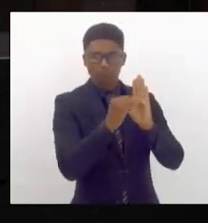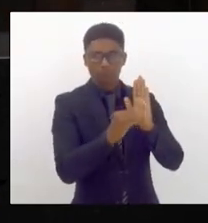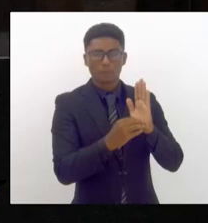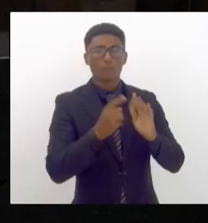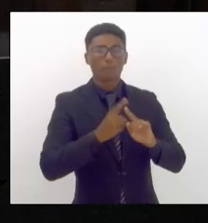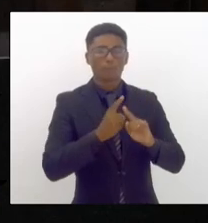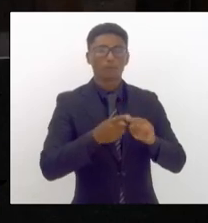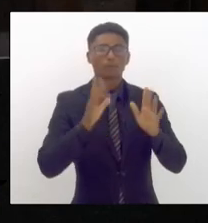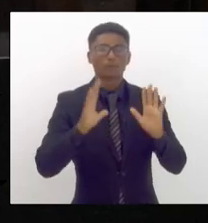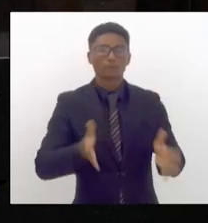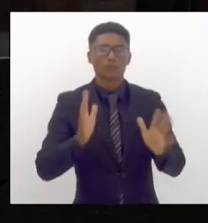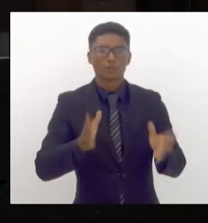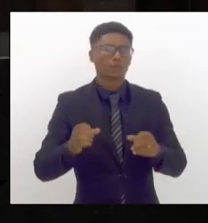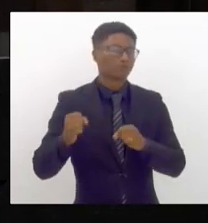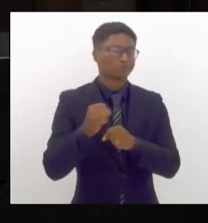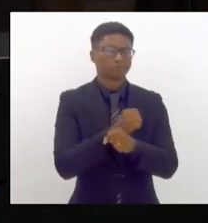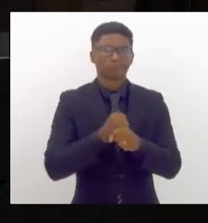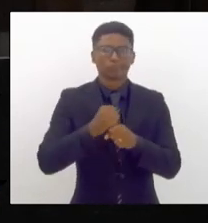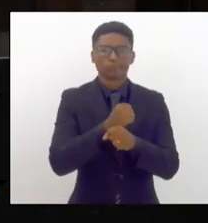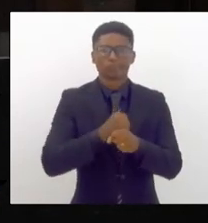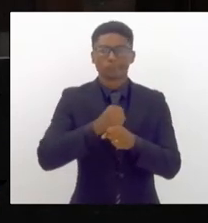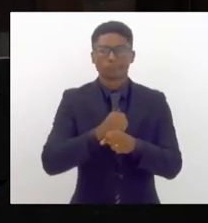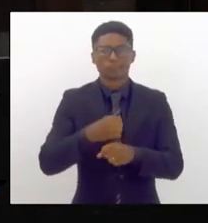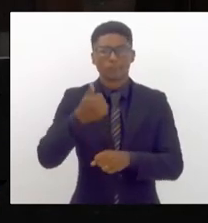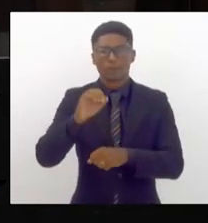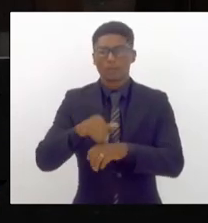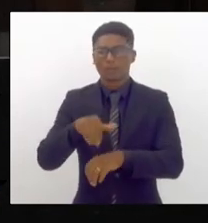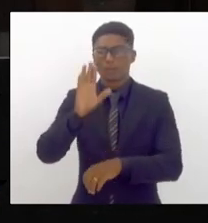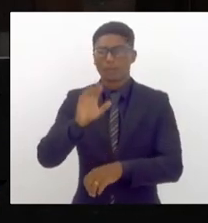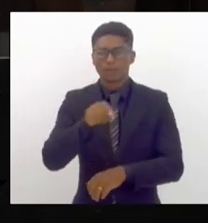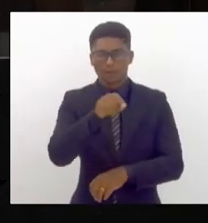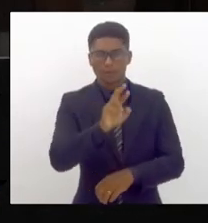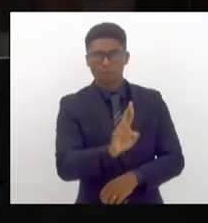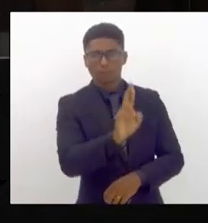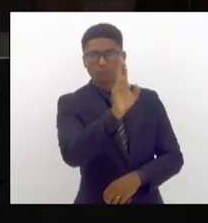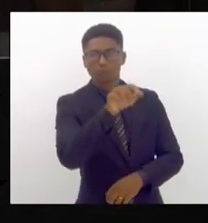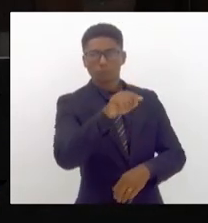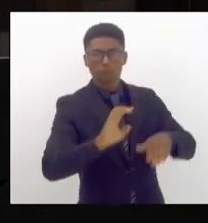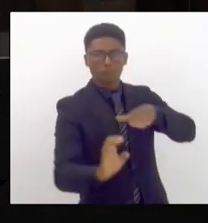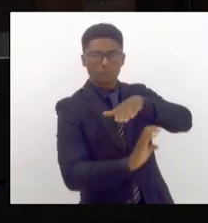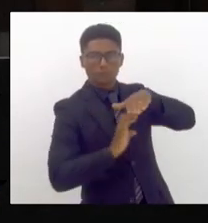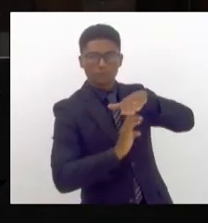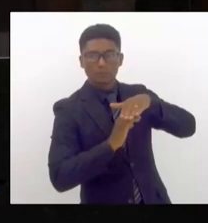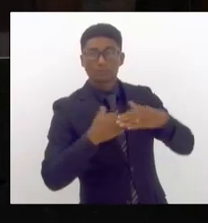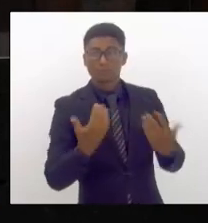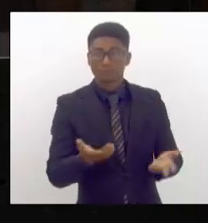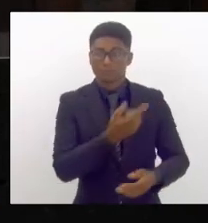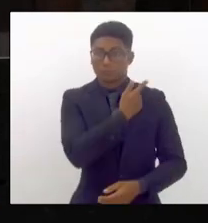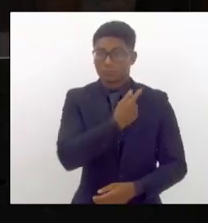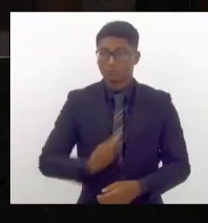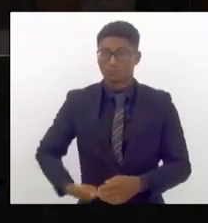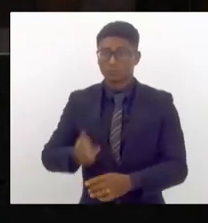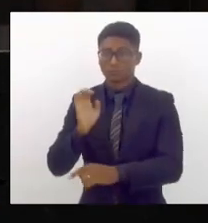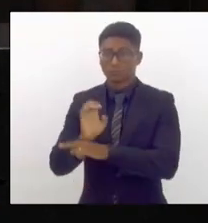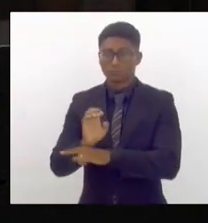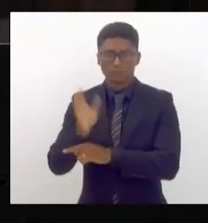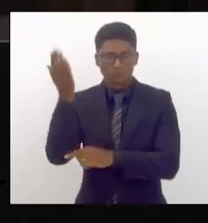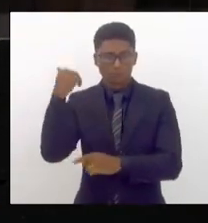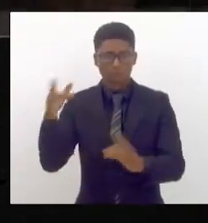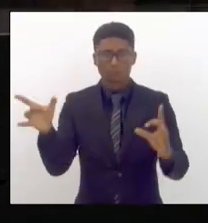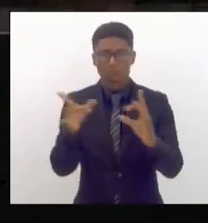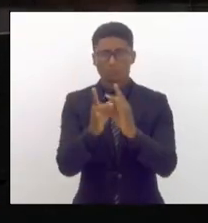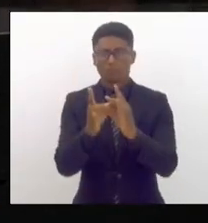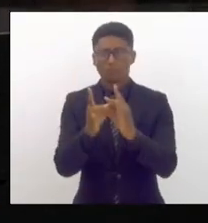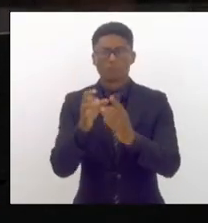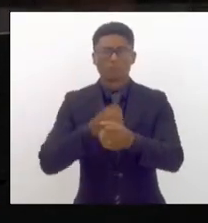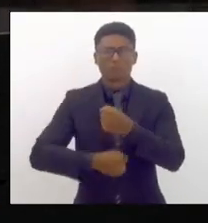ela vem mantendo o serviço de trilhos através dessa concessão que foi permitida pelo governo do estado lá atrás muito tempo atrás